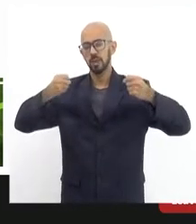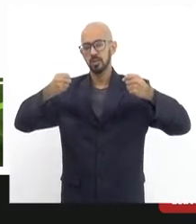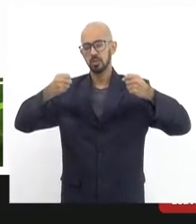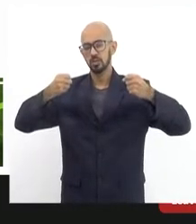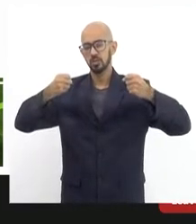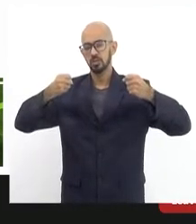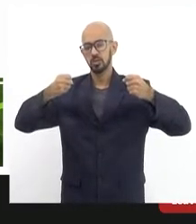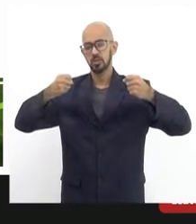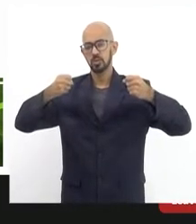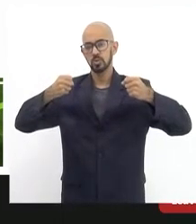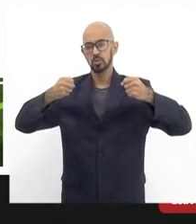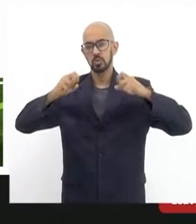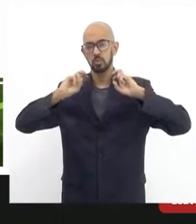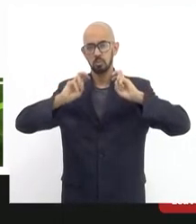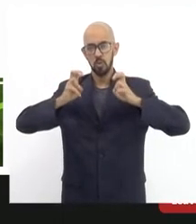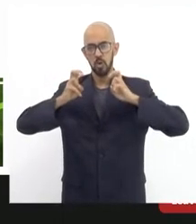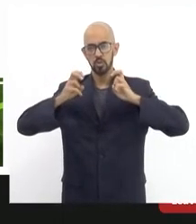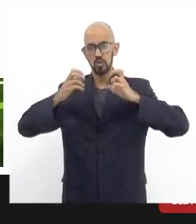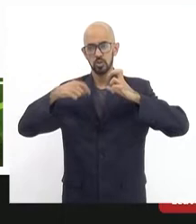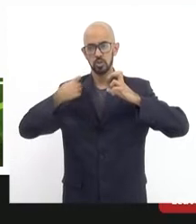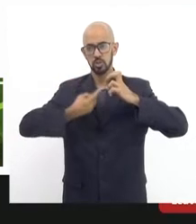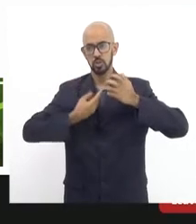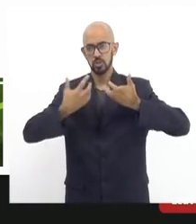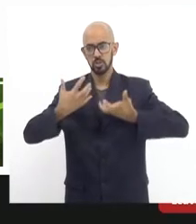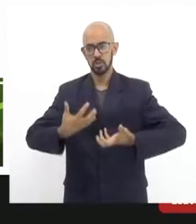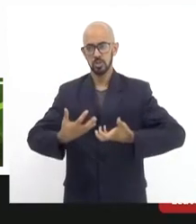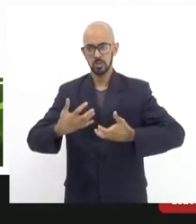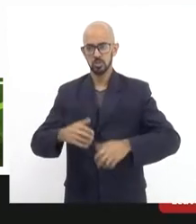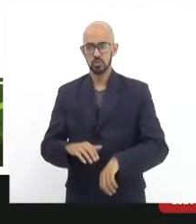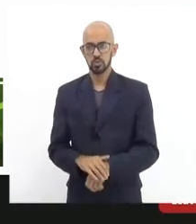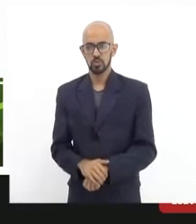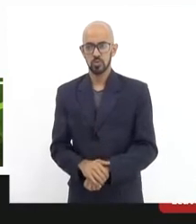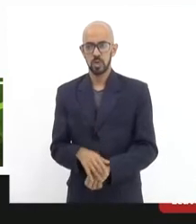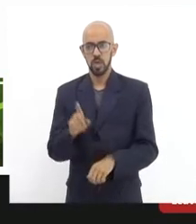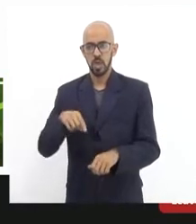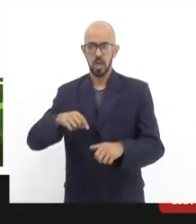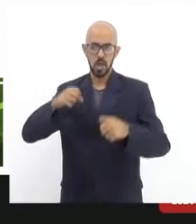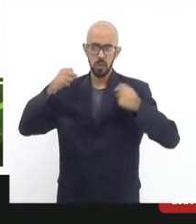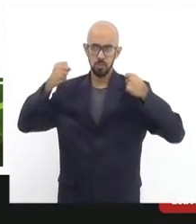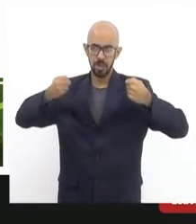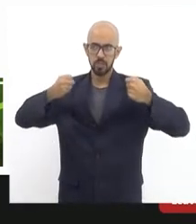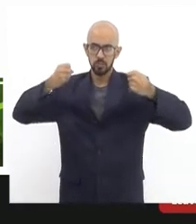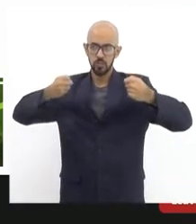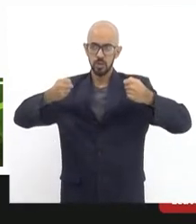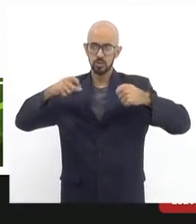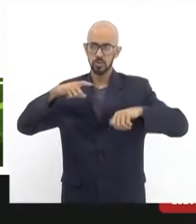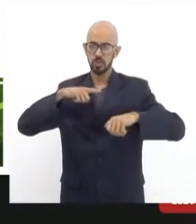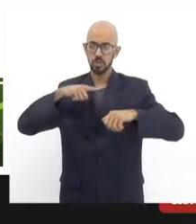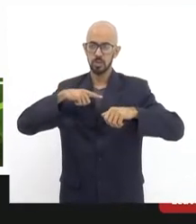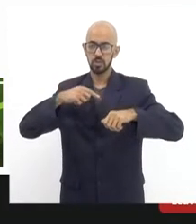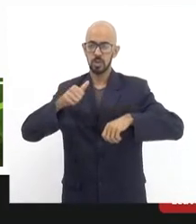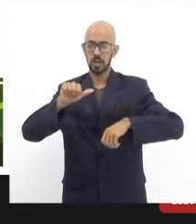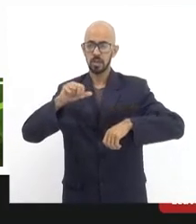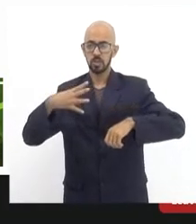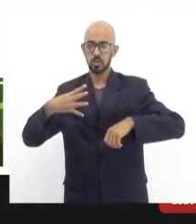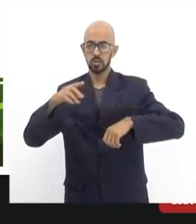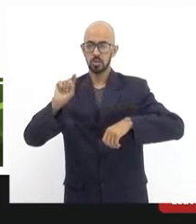bonde que queremos. Esse manifesto foi um manifesto com 14 mil assinaturas.